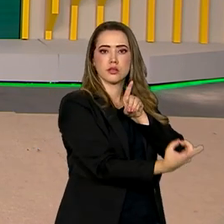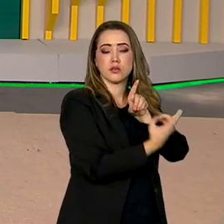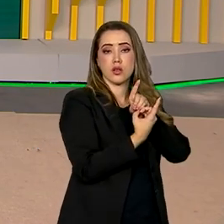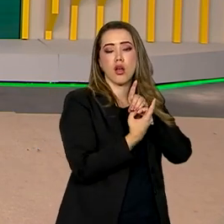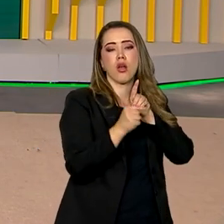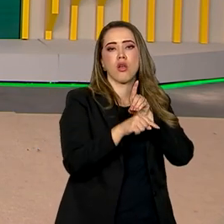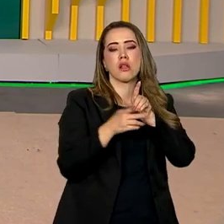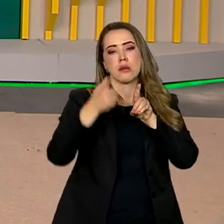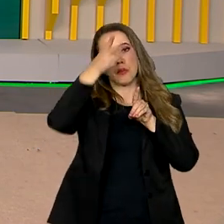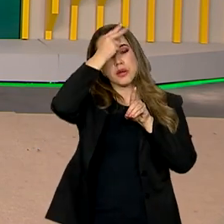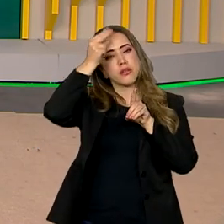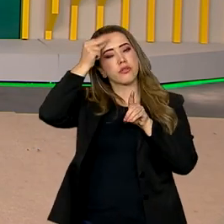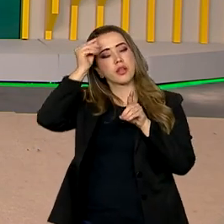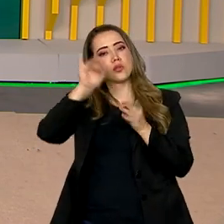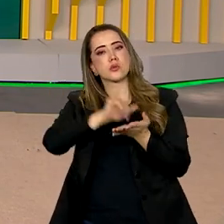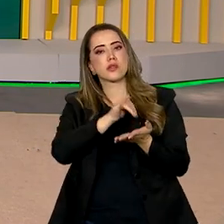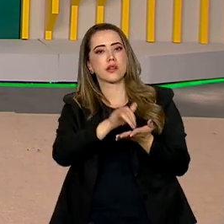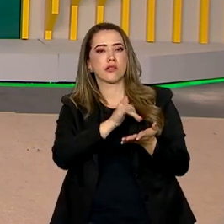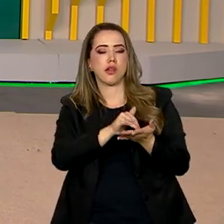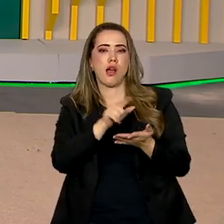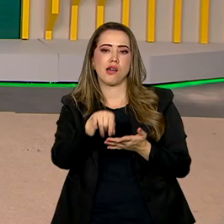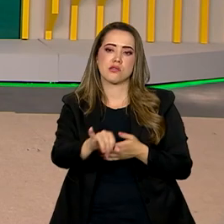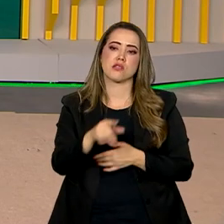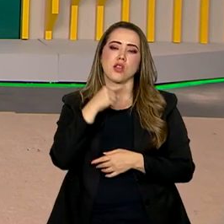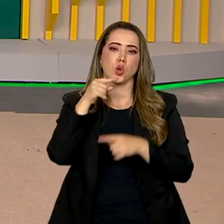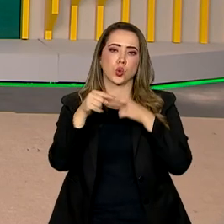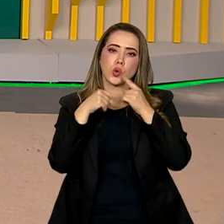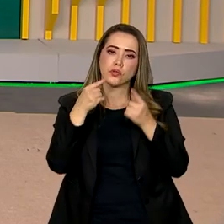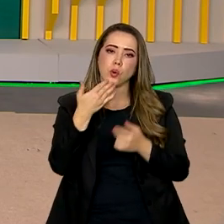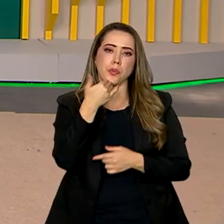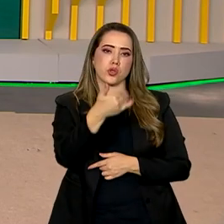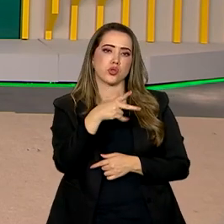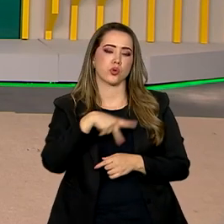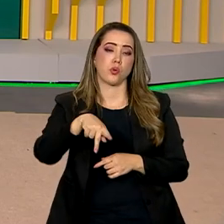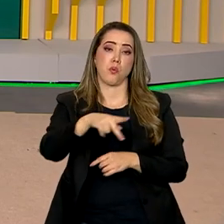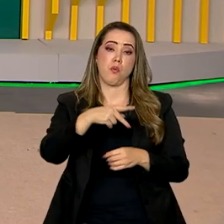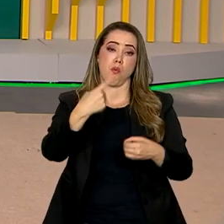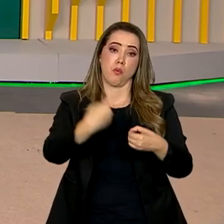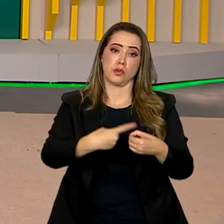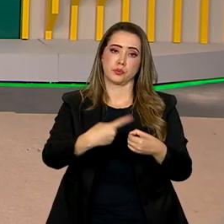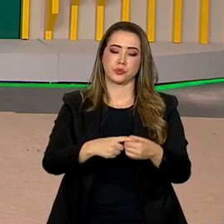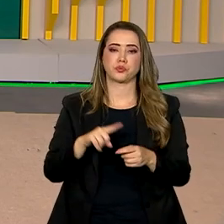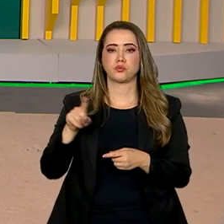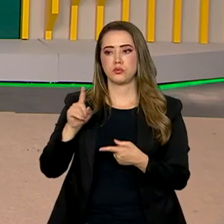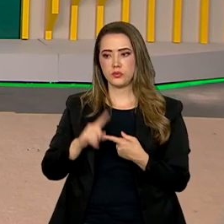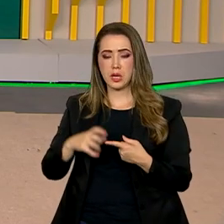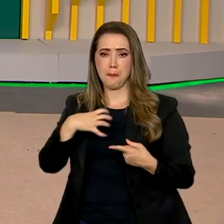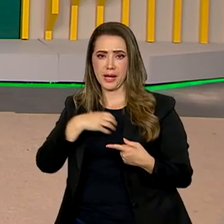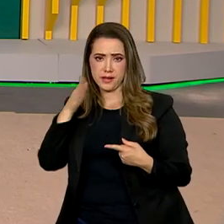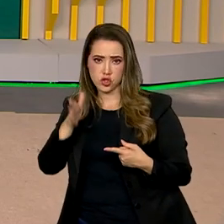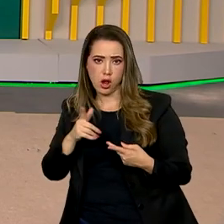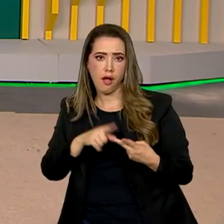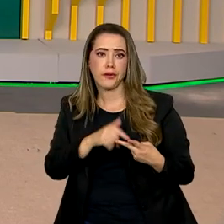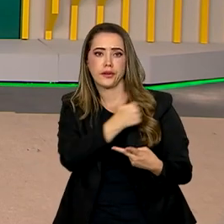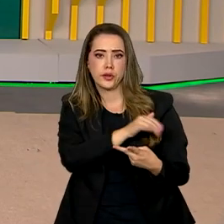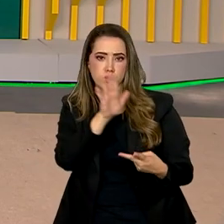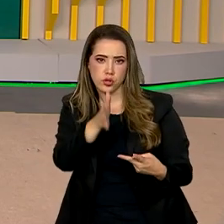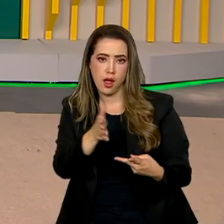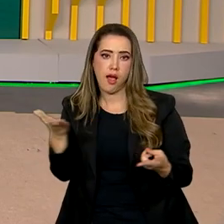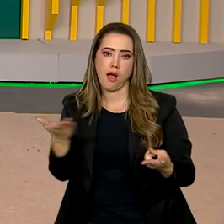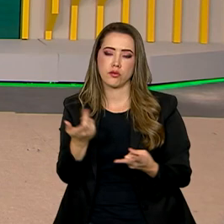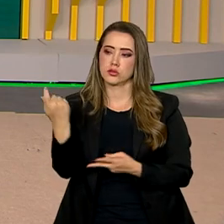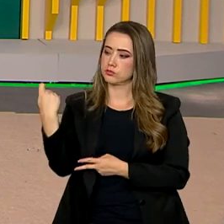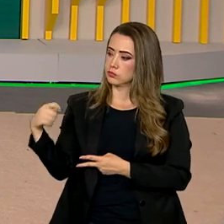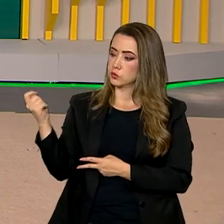para tirar dúvidas e encaminhar as demandas das cidades. Depois da Bahia e do Rio de Janeiro, chegou a vez do Rio